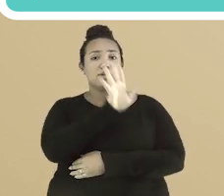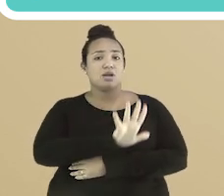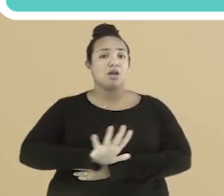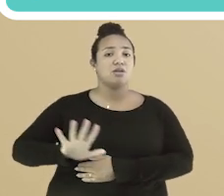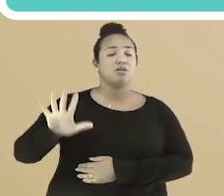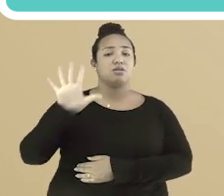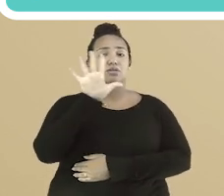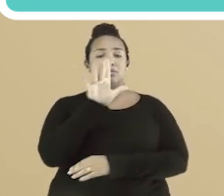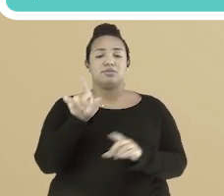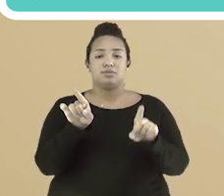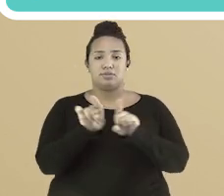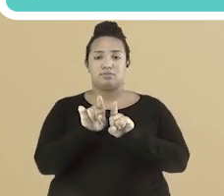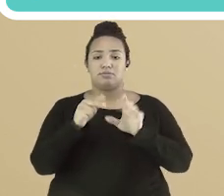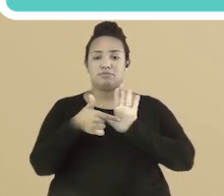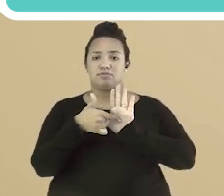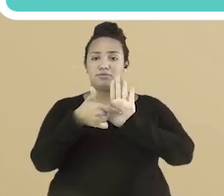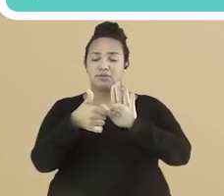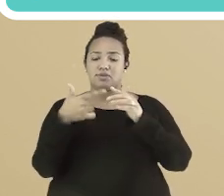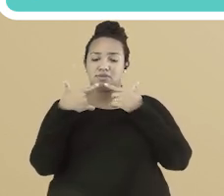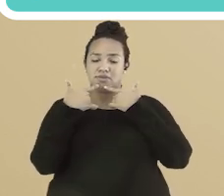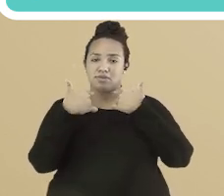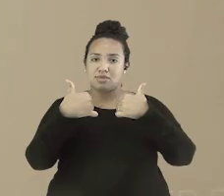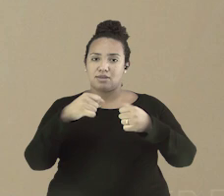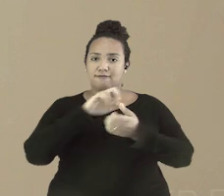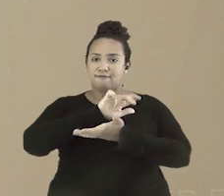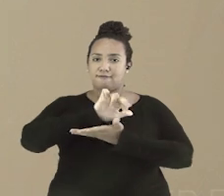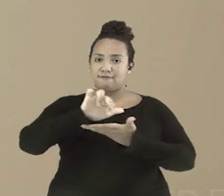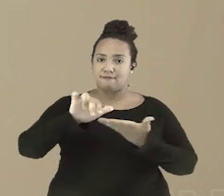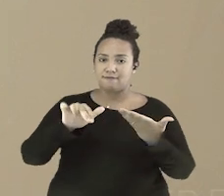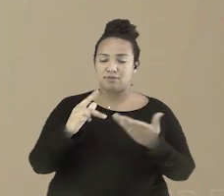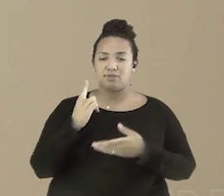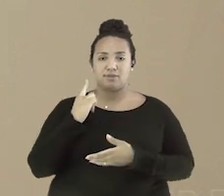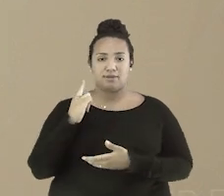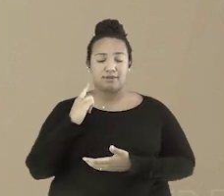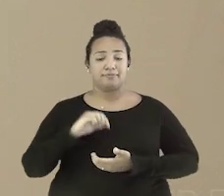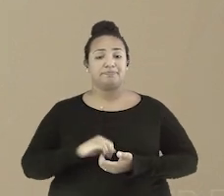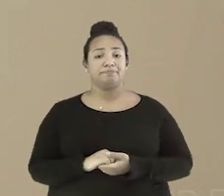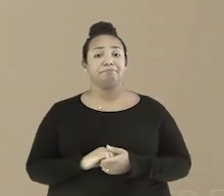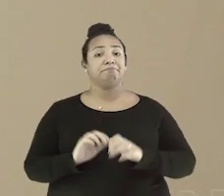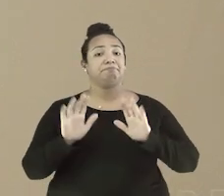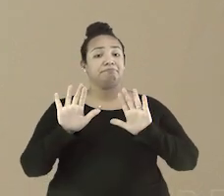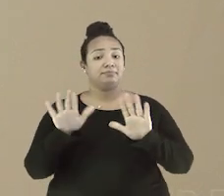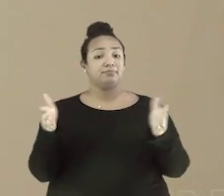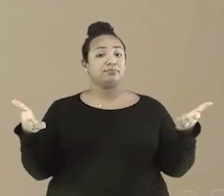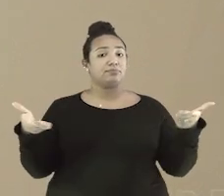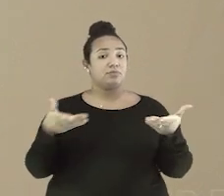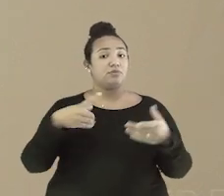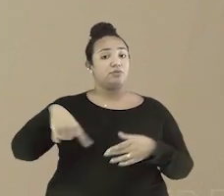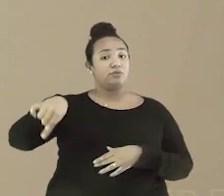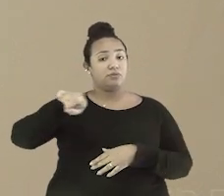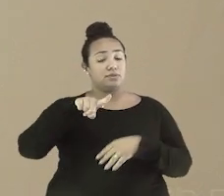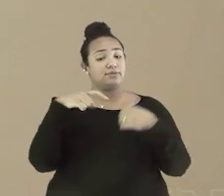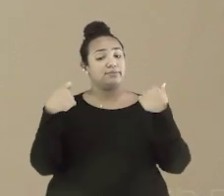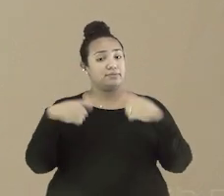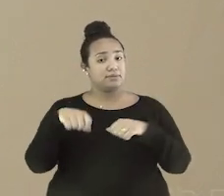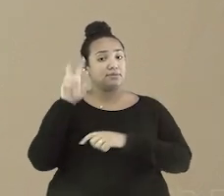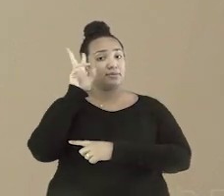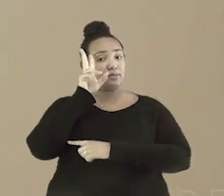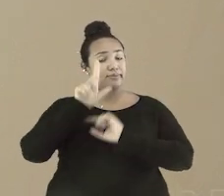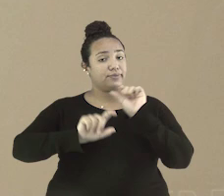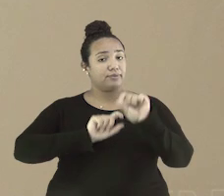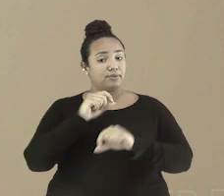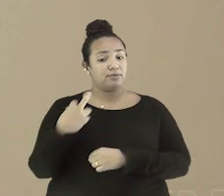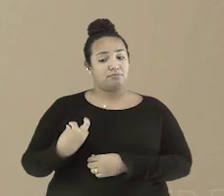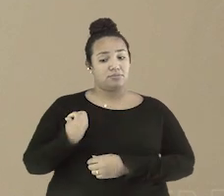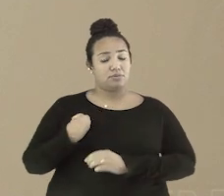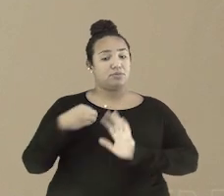valorizar as diversidades linguísticas. Estudante, não se esqueça de que agora você pode